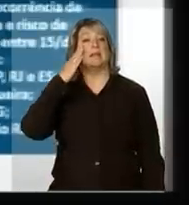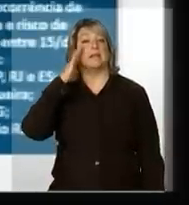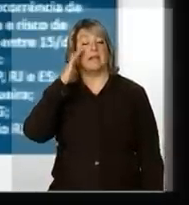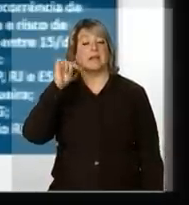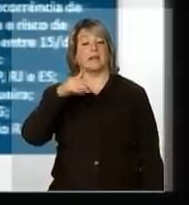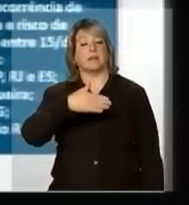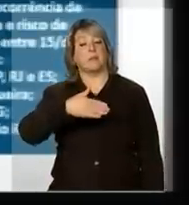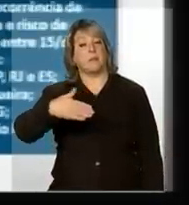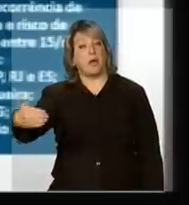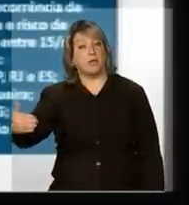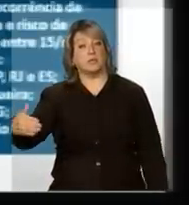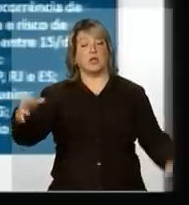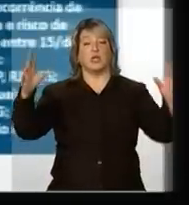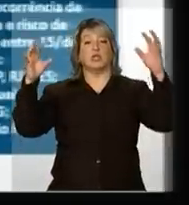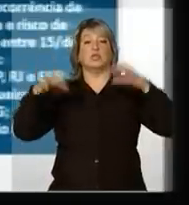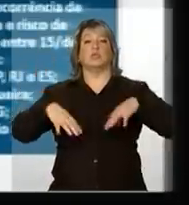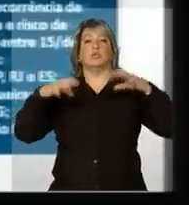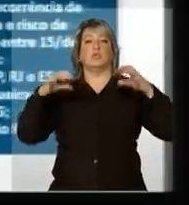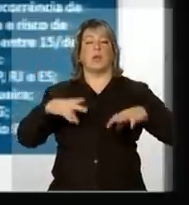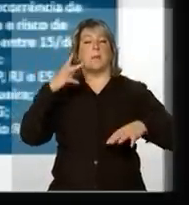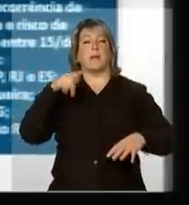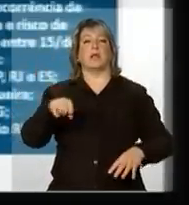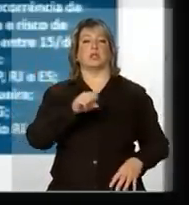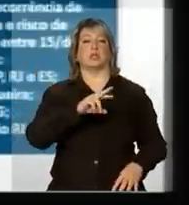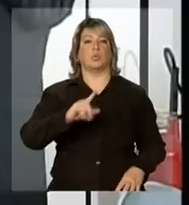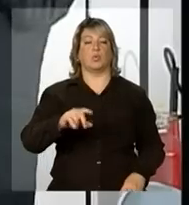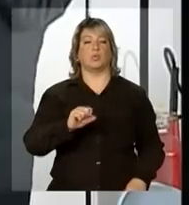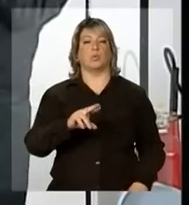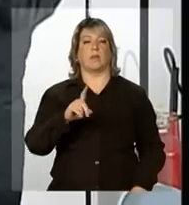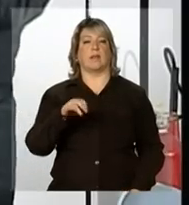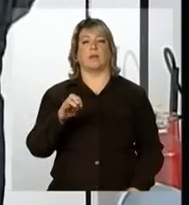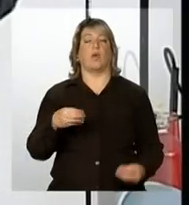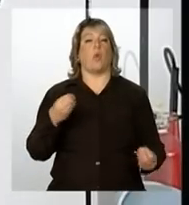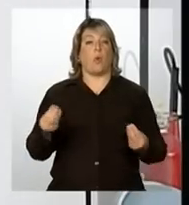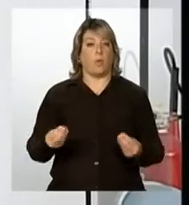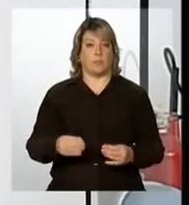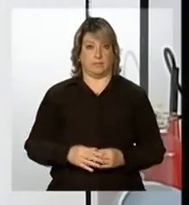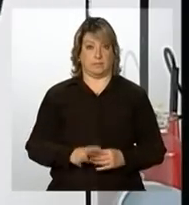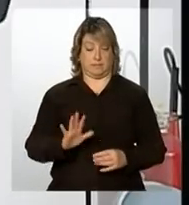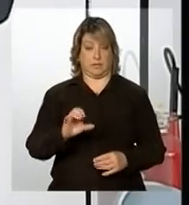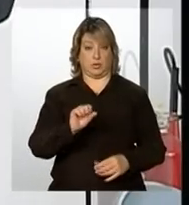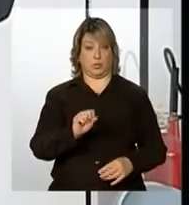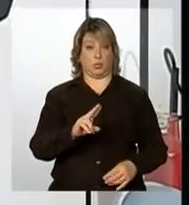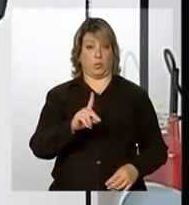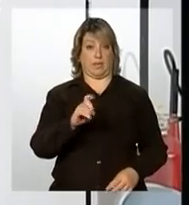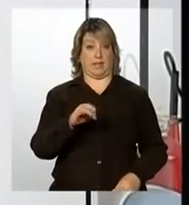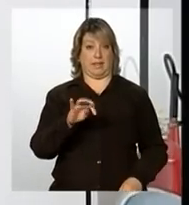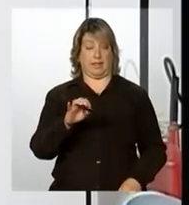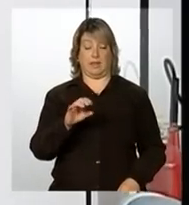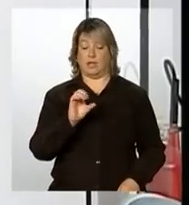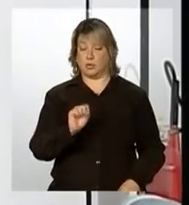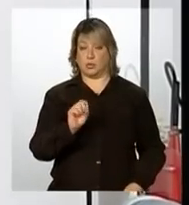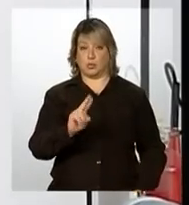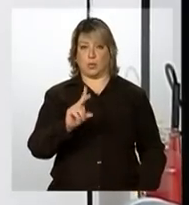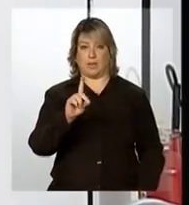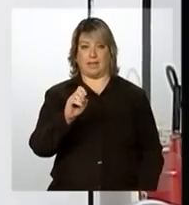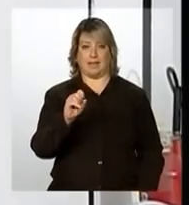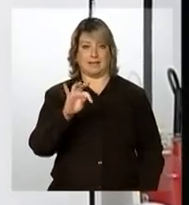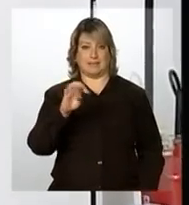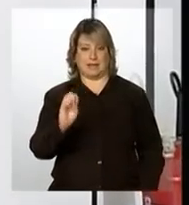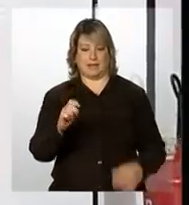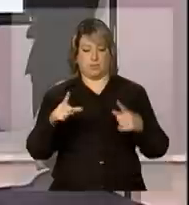período chuvoso para sul-sudeste. Região sudeste, sabidamente,